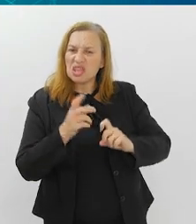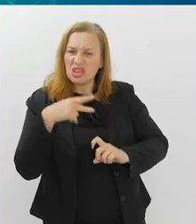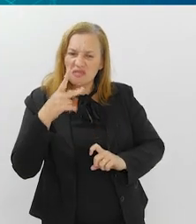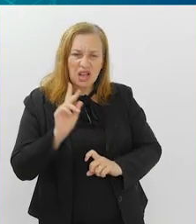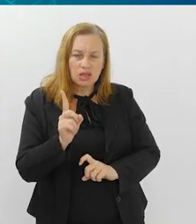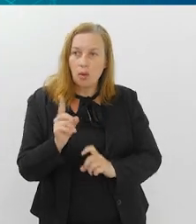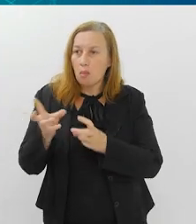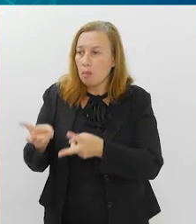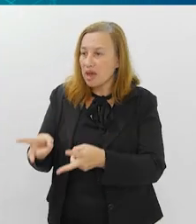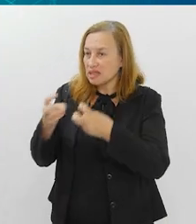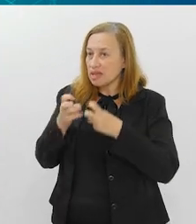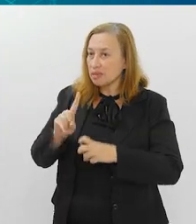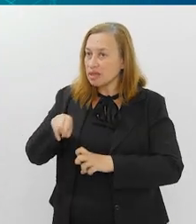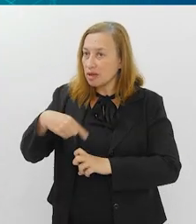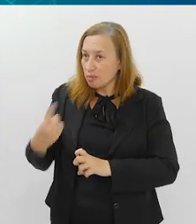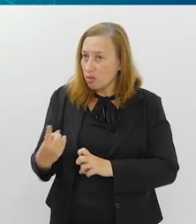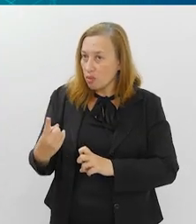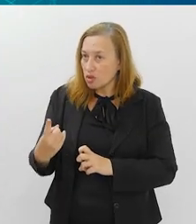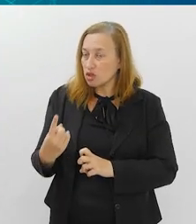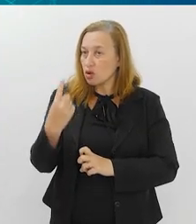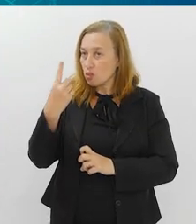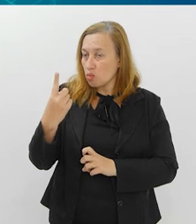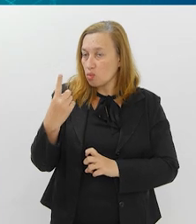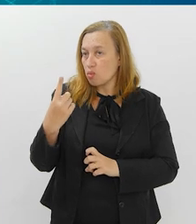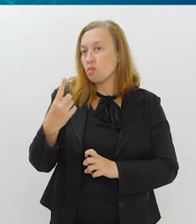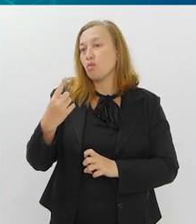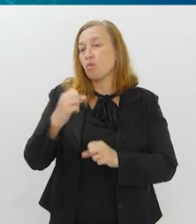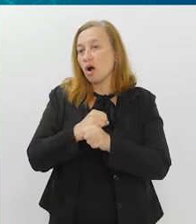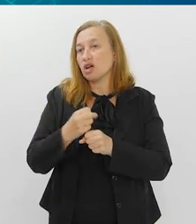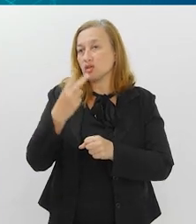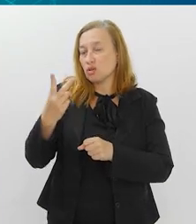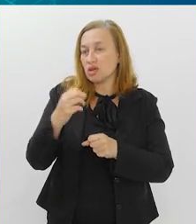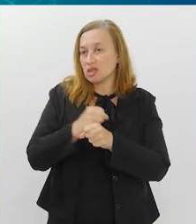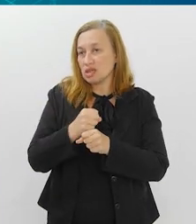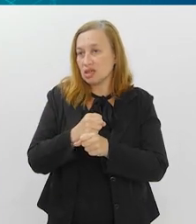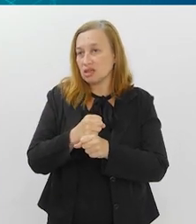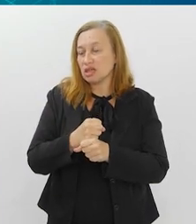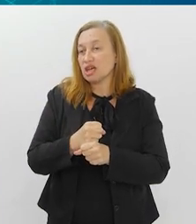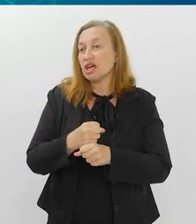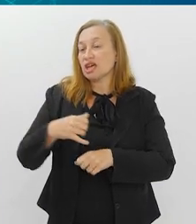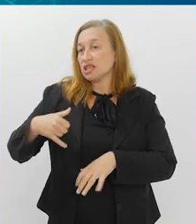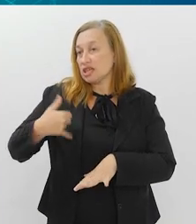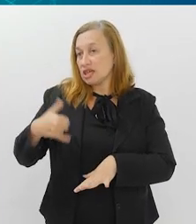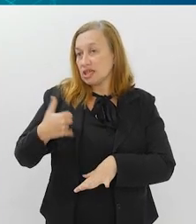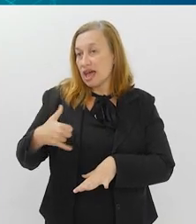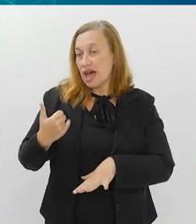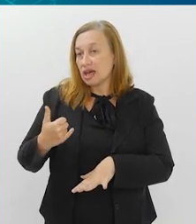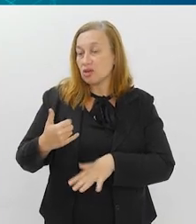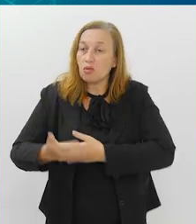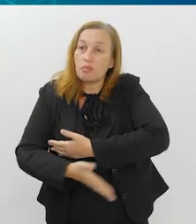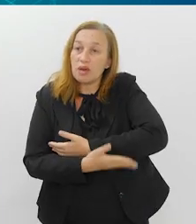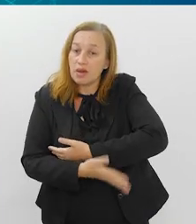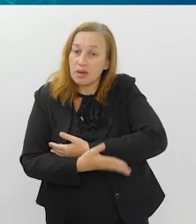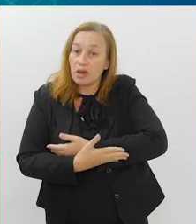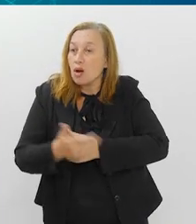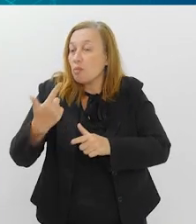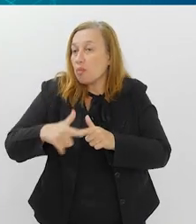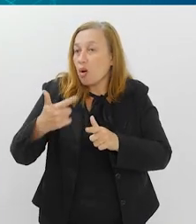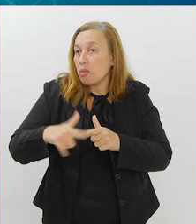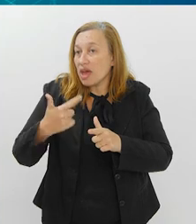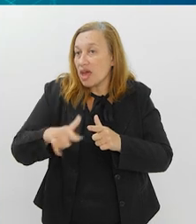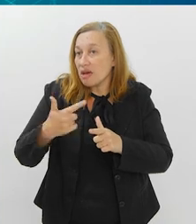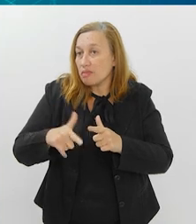que depois que o bebê teve COVID, um ano, dois anos de idade, ela evolui com infecções respiratórias múltiplas, sinusites,